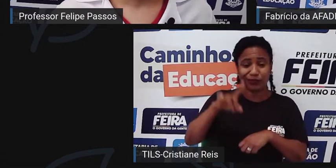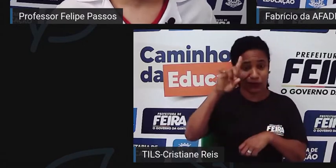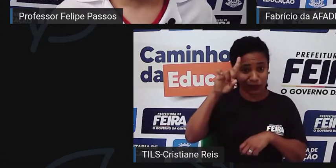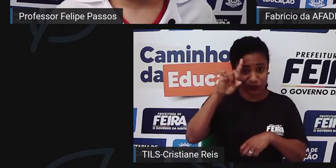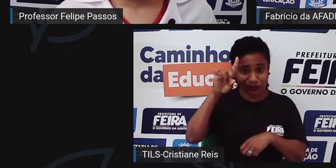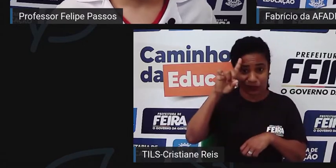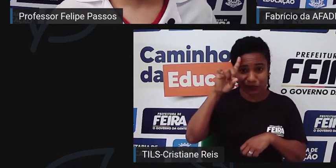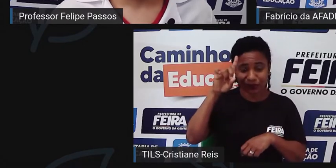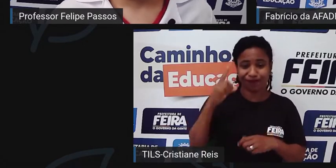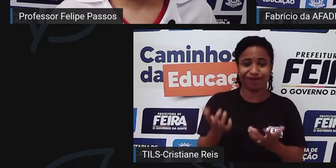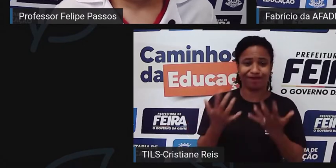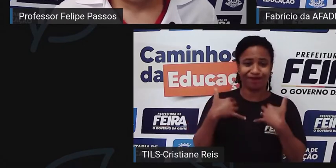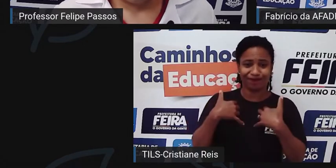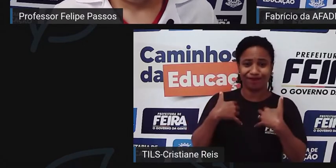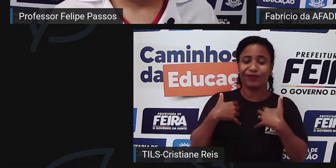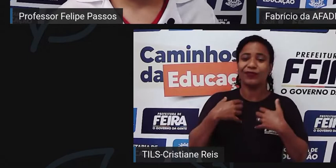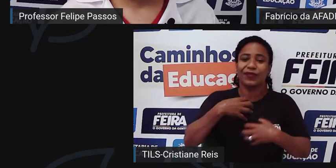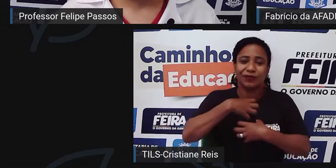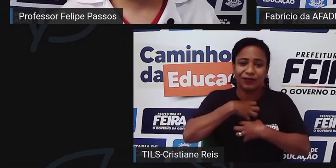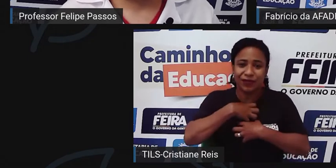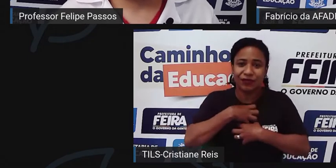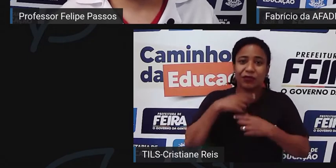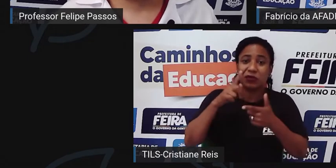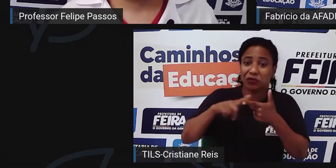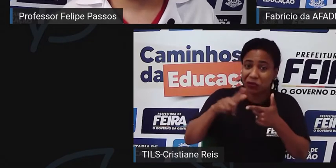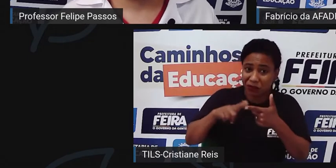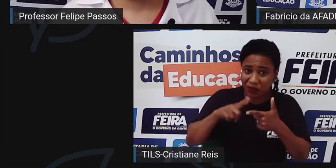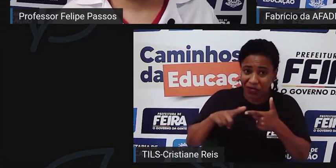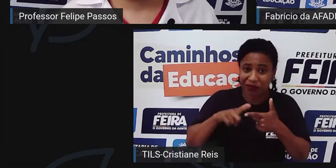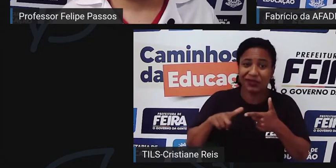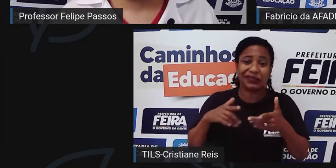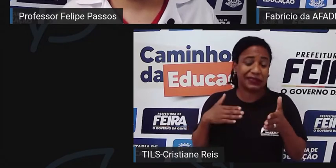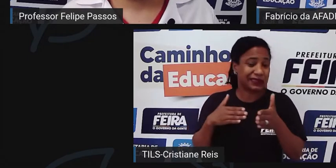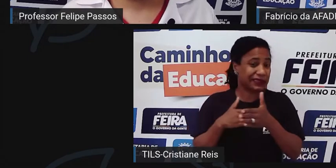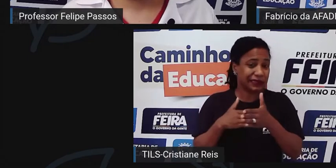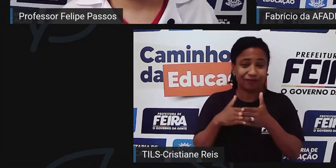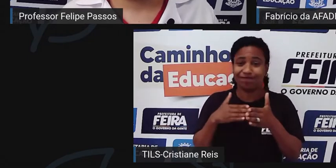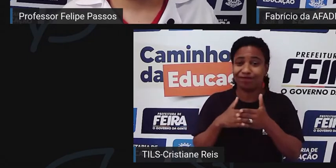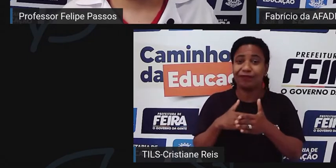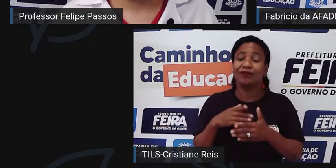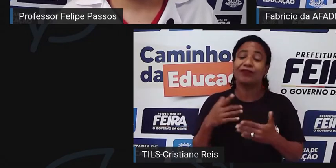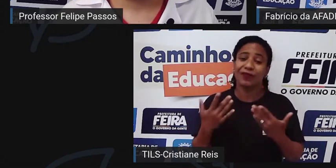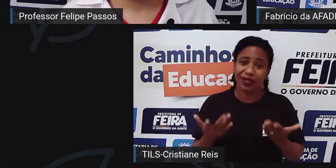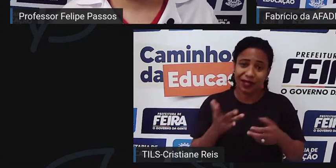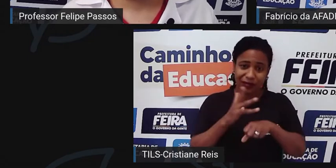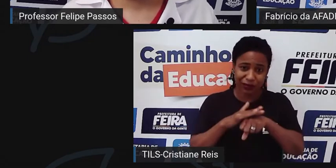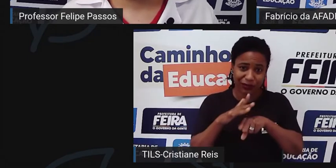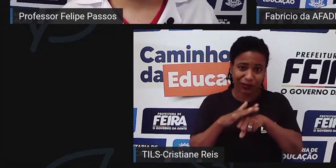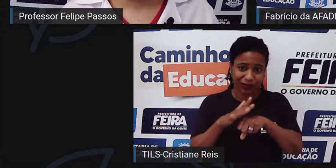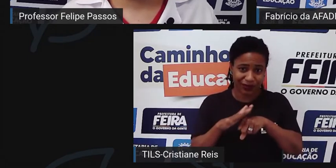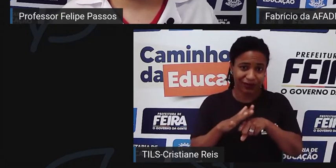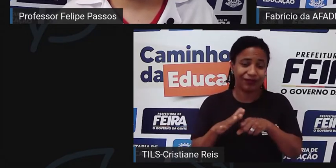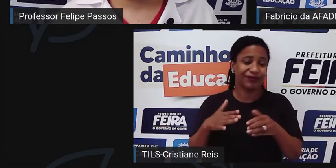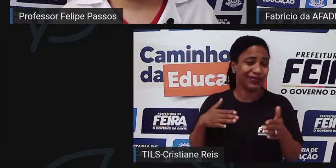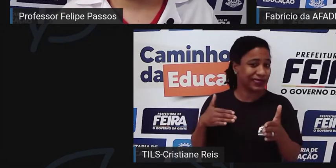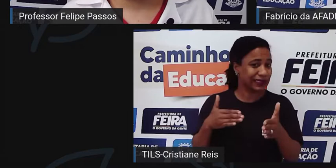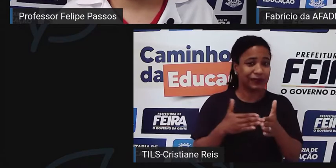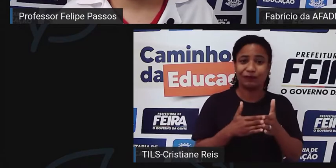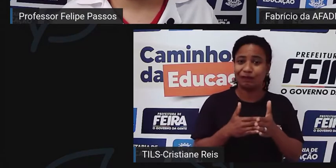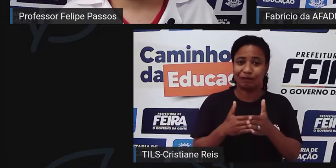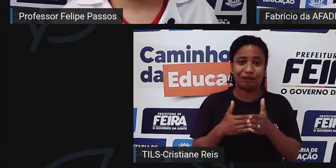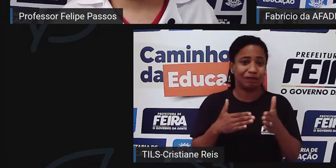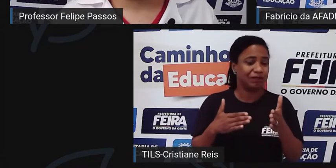Eu tenho minhas limitações, tenho meus problemas. E a doença falciforme é isso. Ela limita a